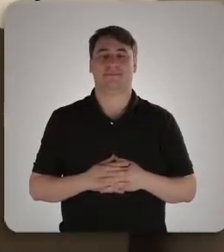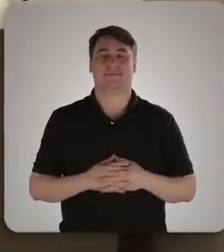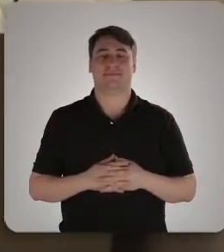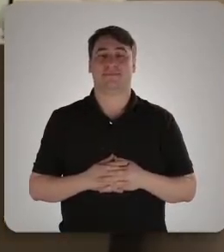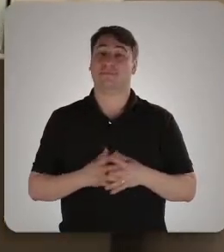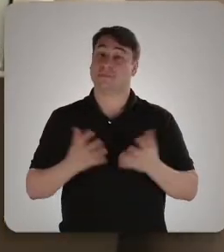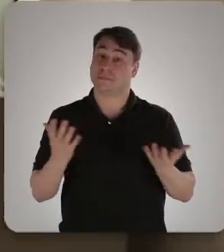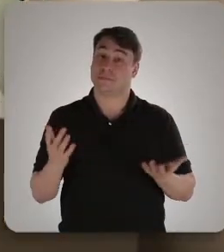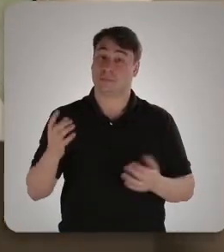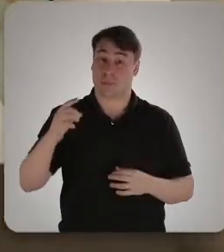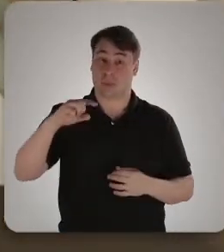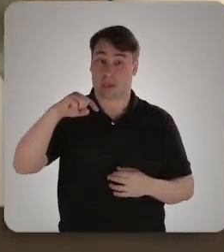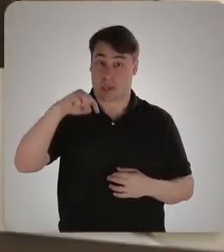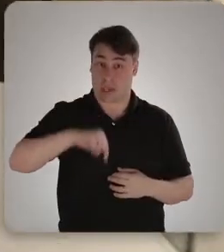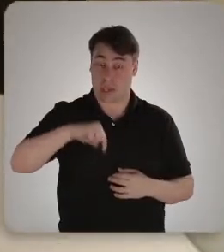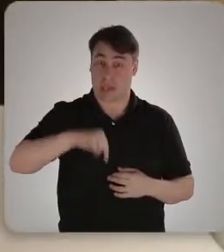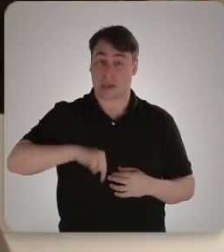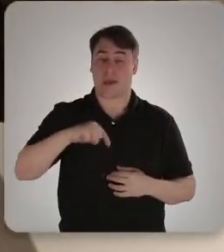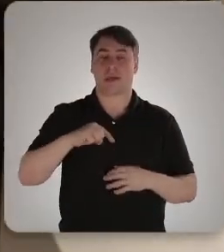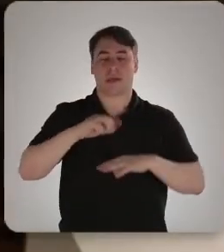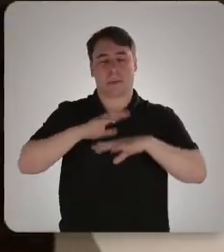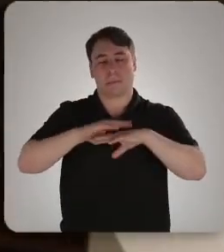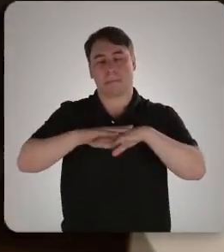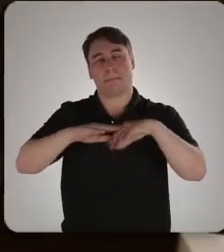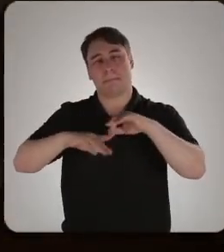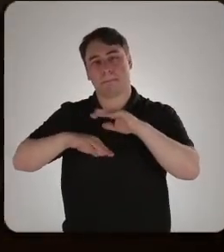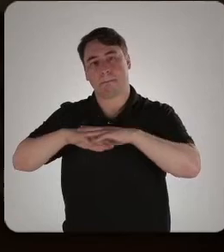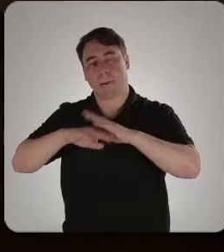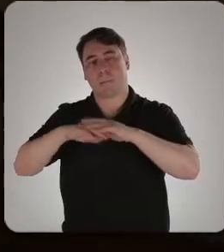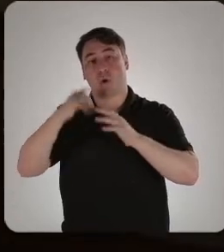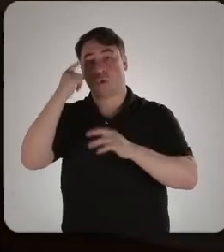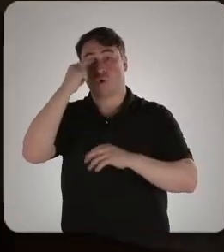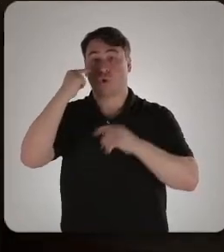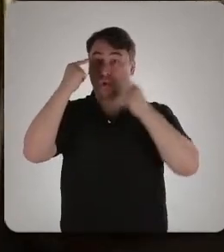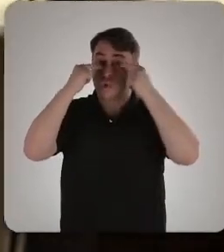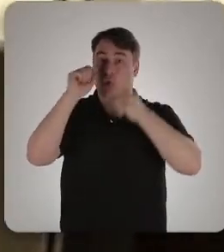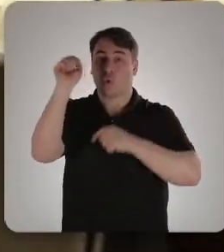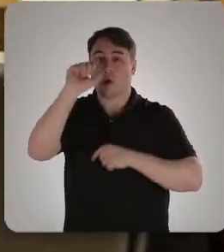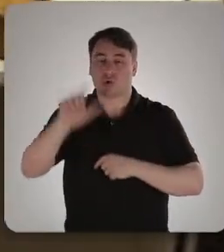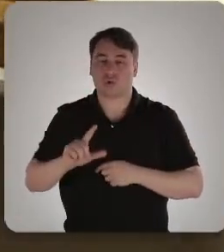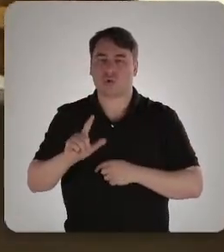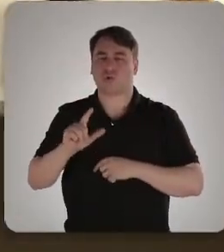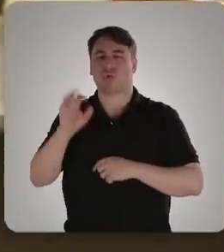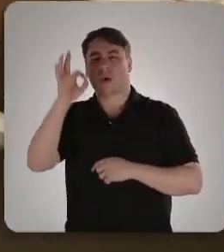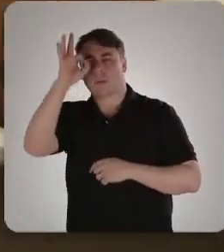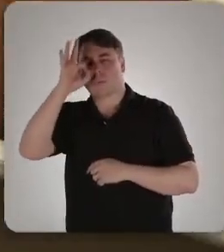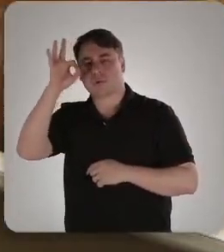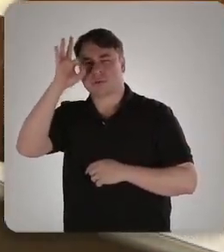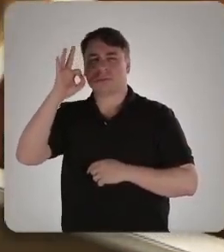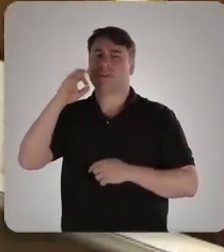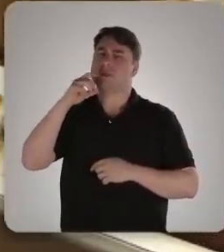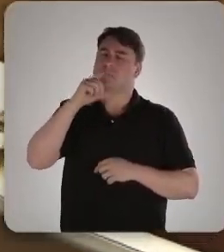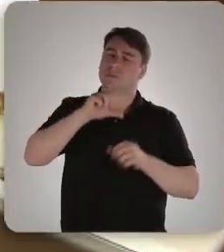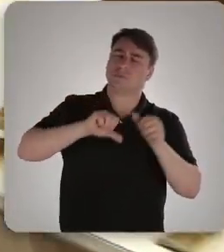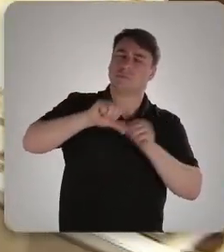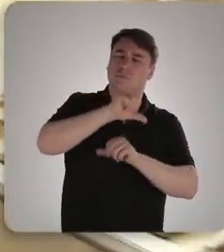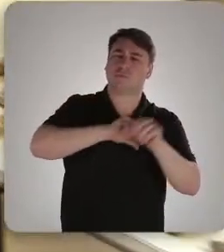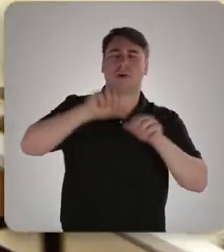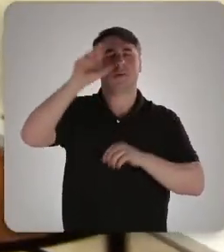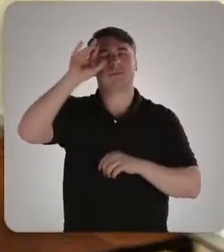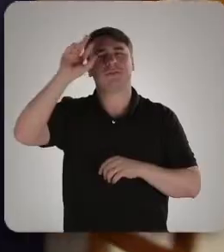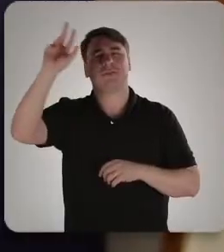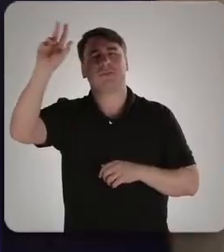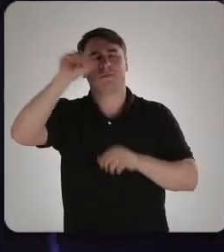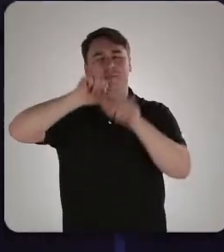Era aqui que as mãos de olhos azuis de Portinari transformavam sonho e imaginação